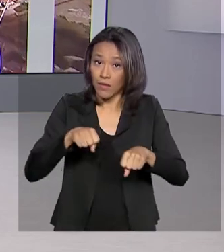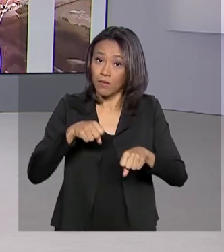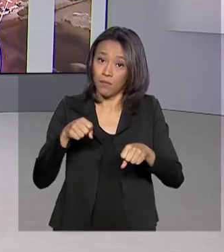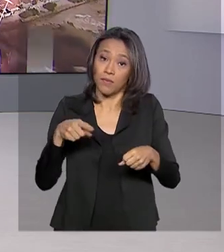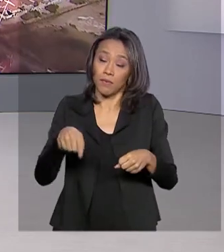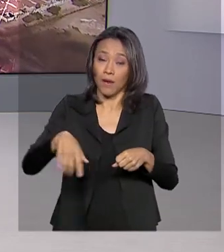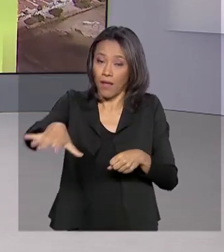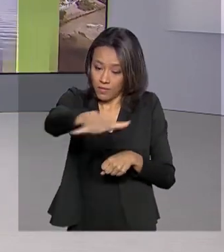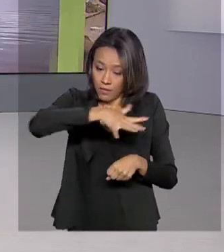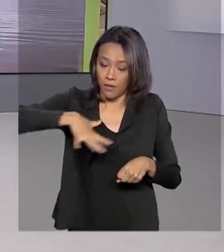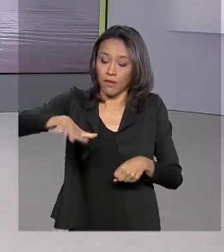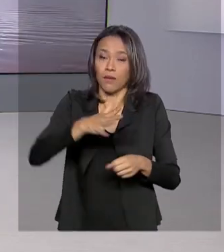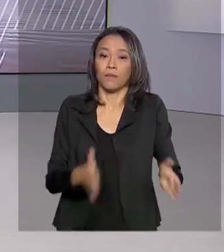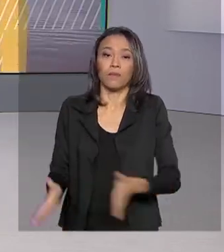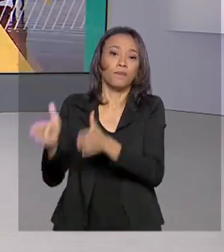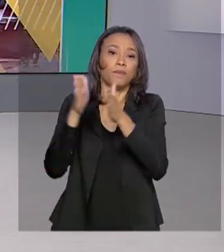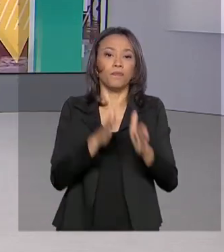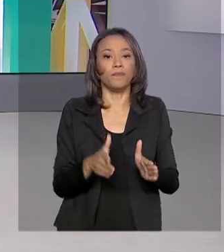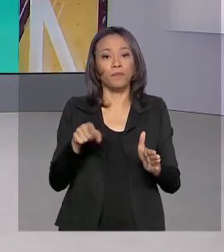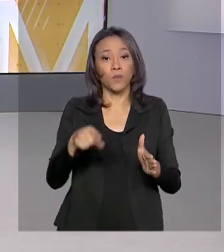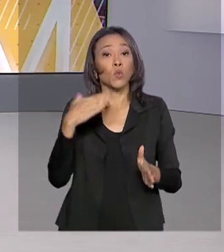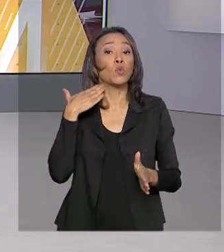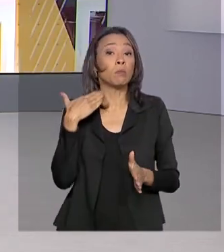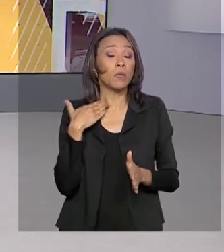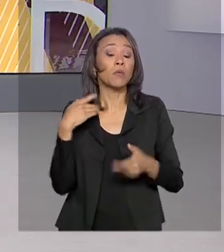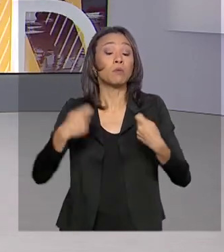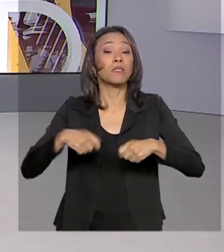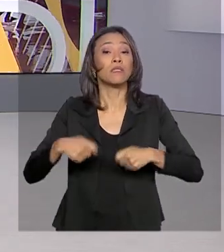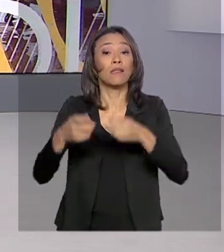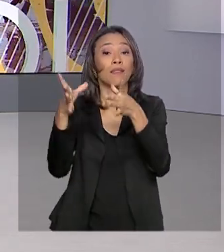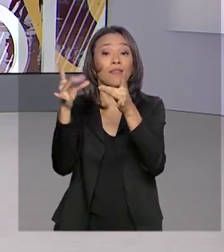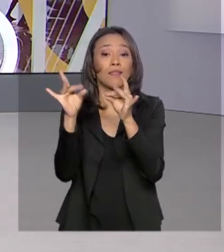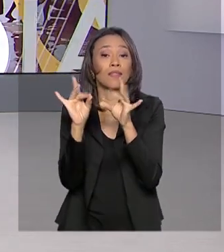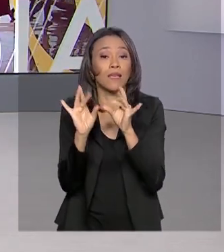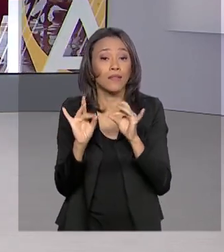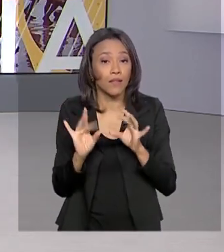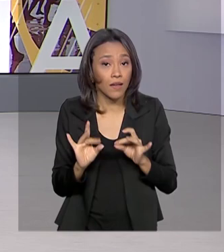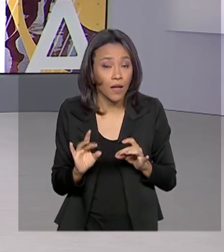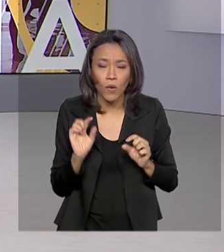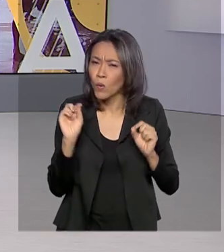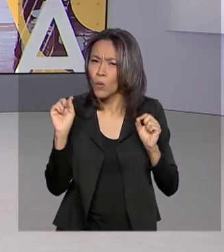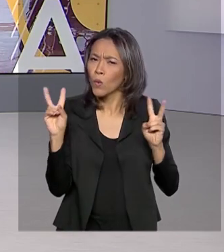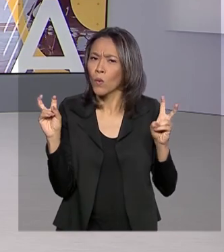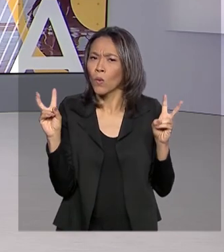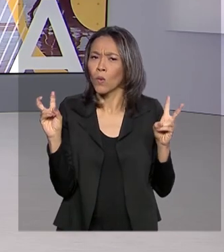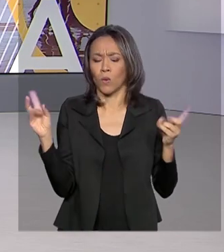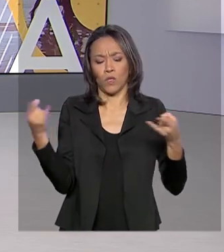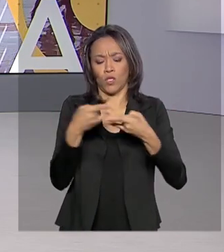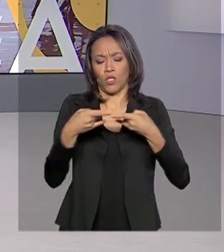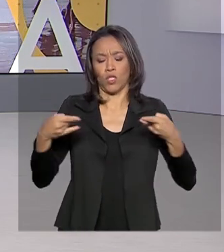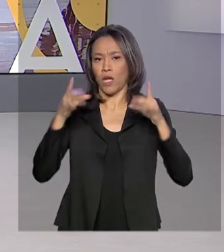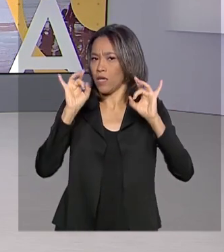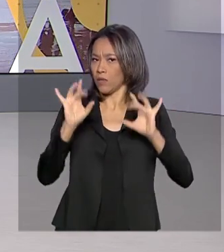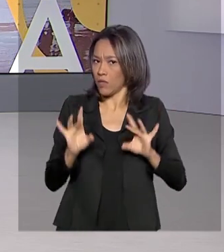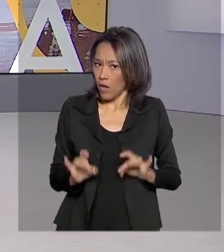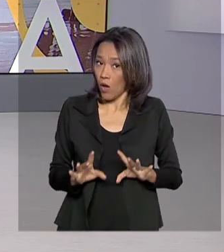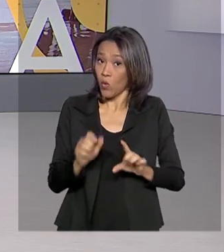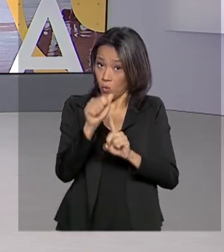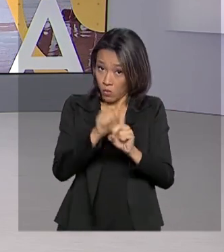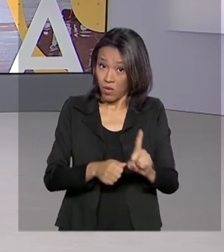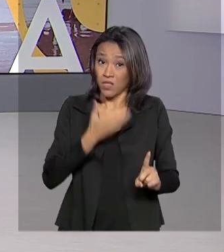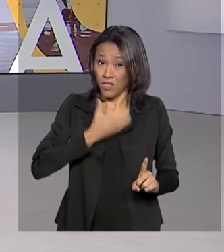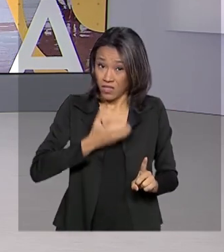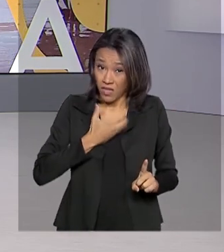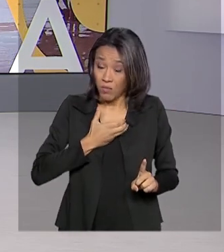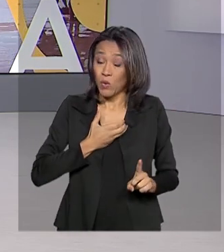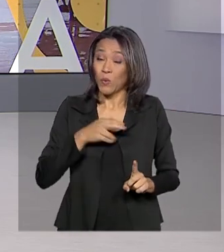E a partir deste ano, os bancos terão que detalhar as informações sobre o cheque especial. Só em dezembro, os brasileiros usaram